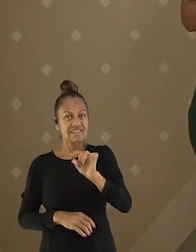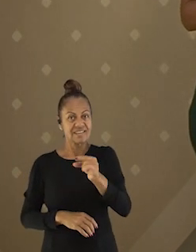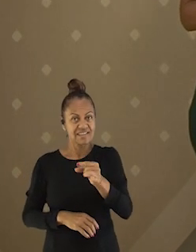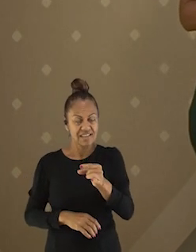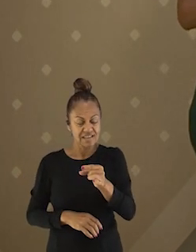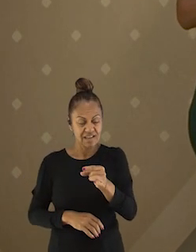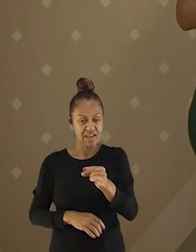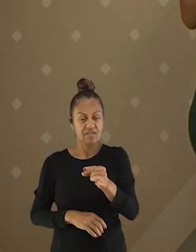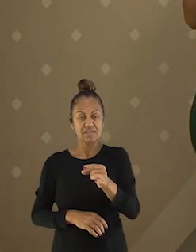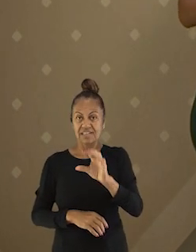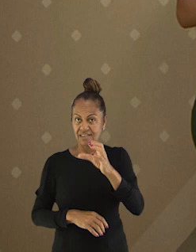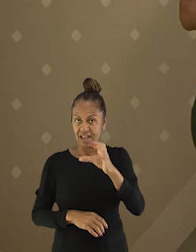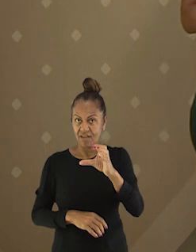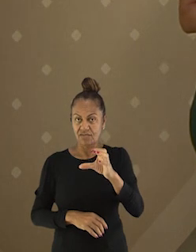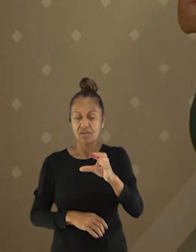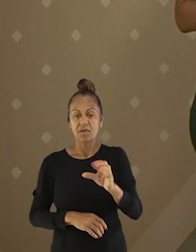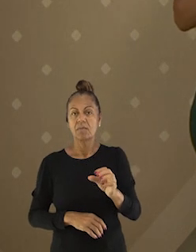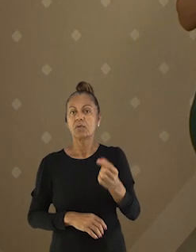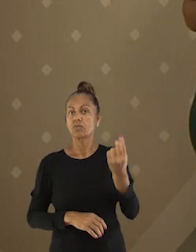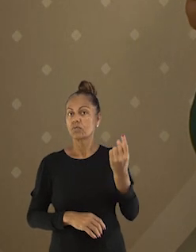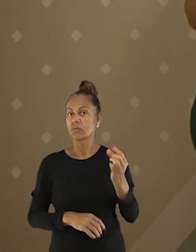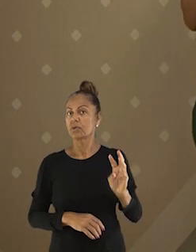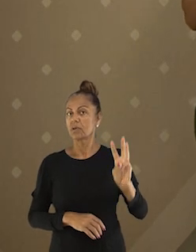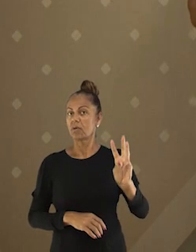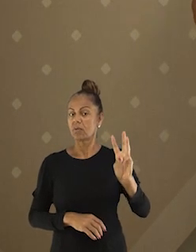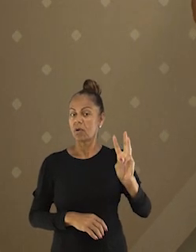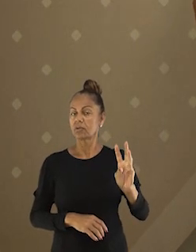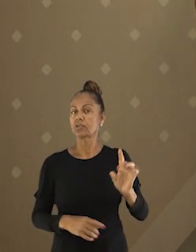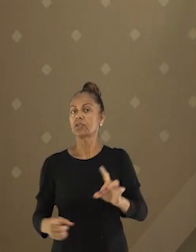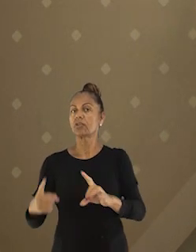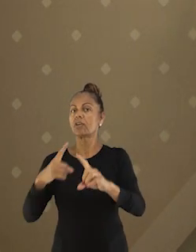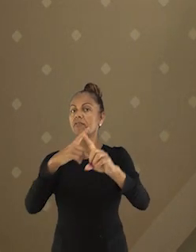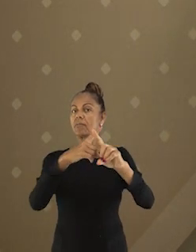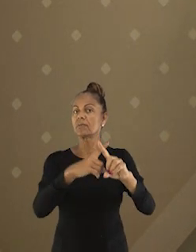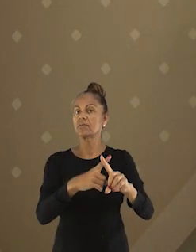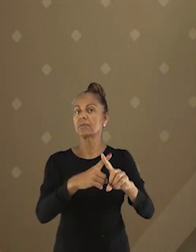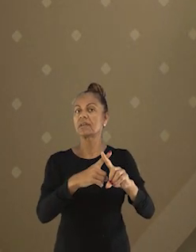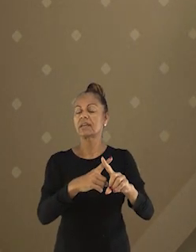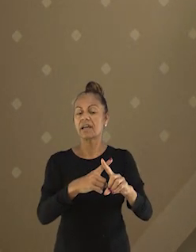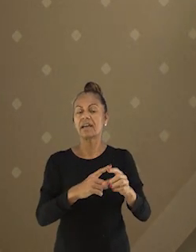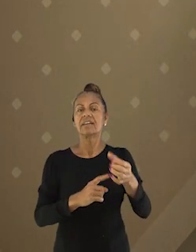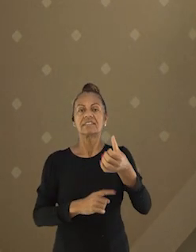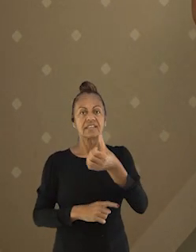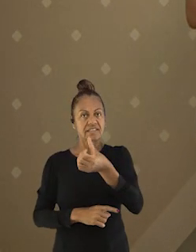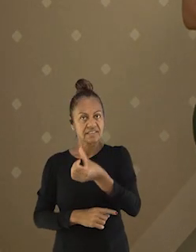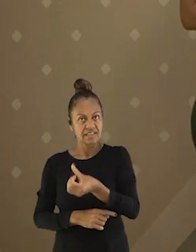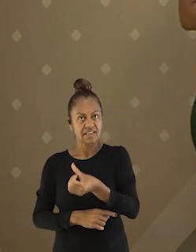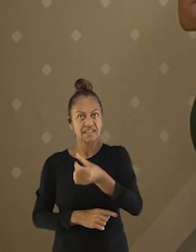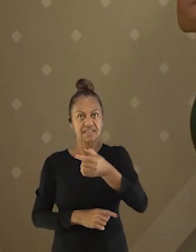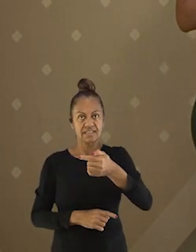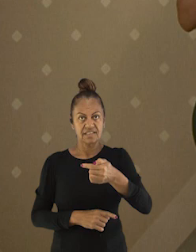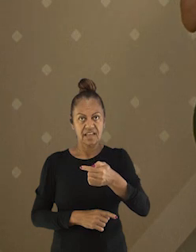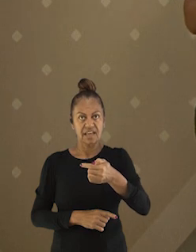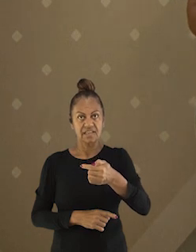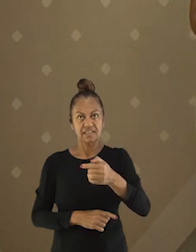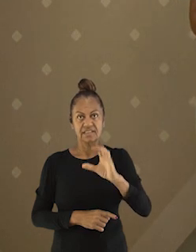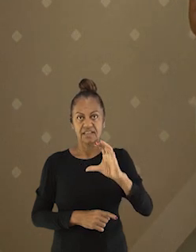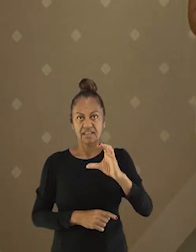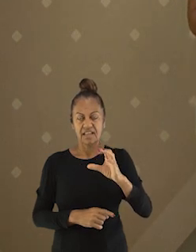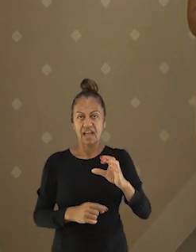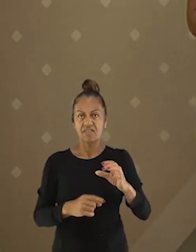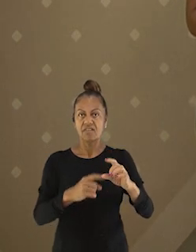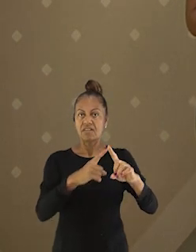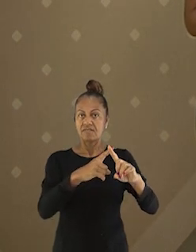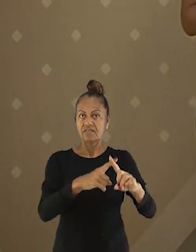centavos por 1 quilowatts, Então, gente vai fazer da seguinte forma. A gente vai multiplicar 0